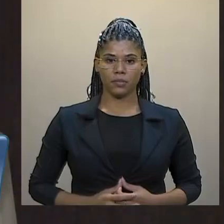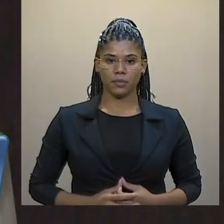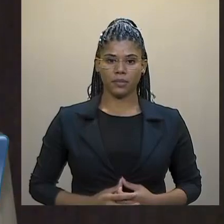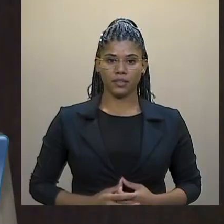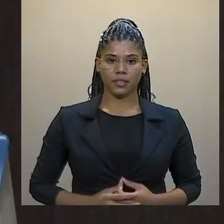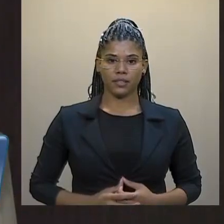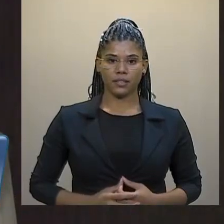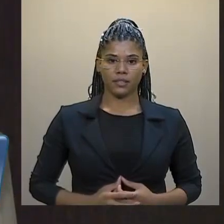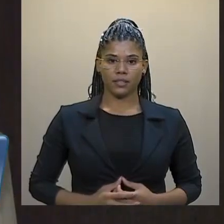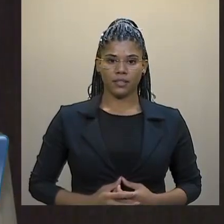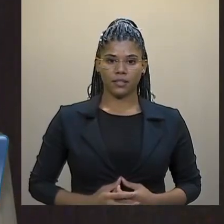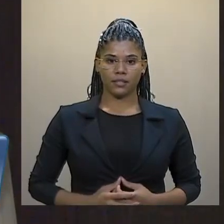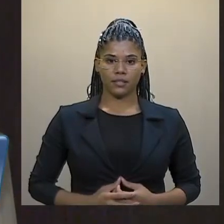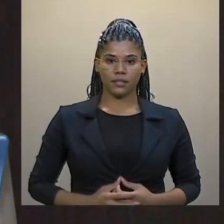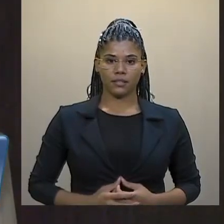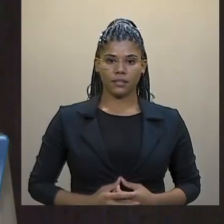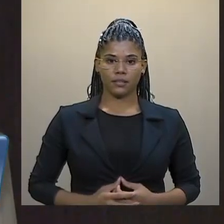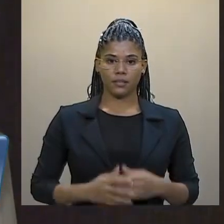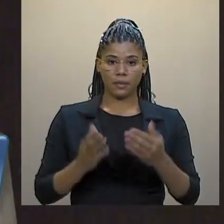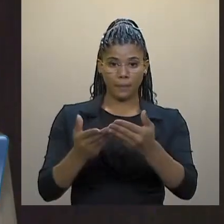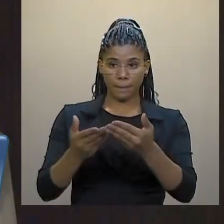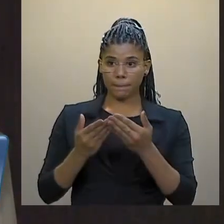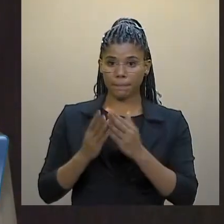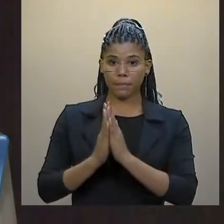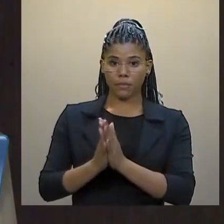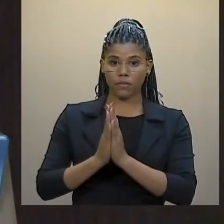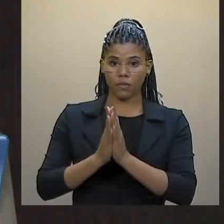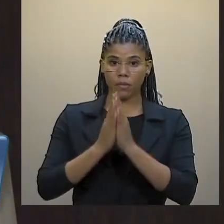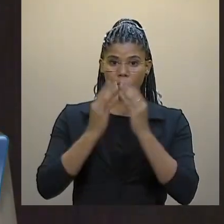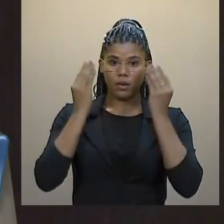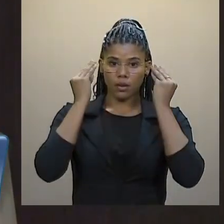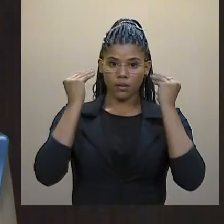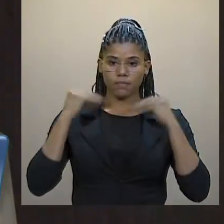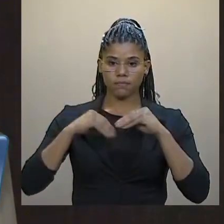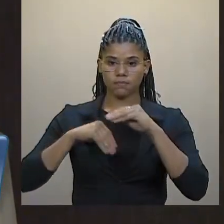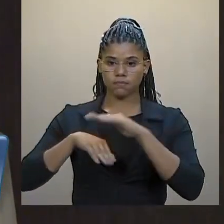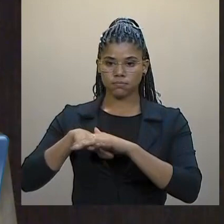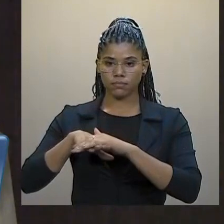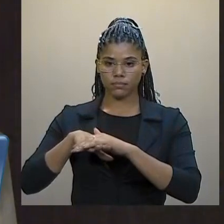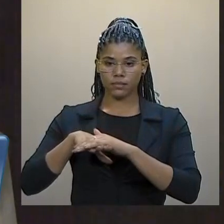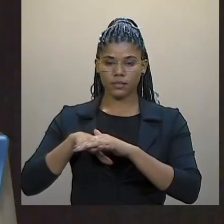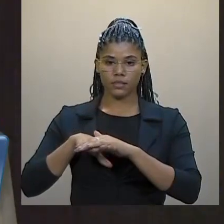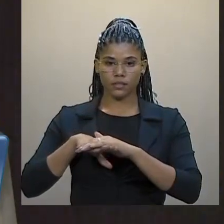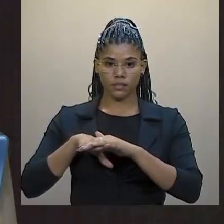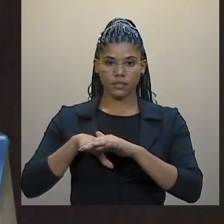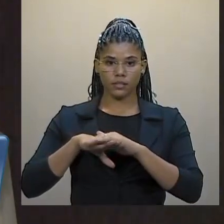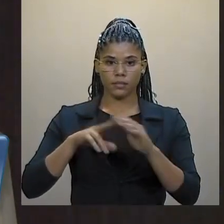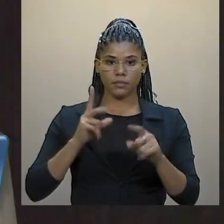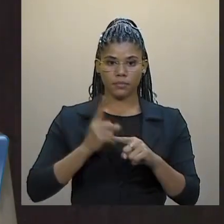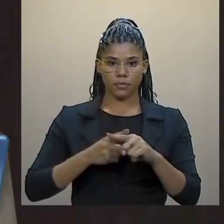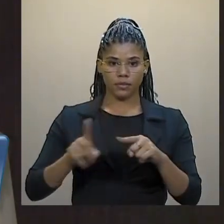Bom dia, eu peço permissão para retirar a máscara, dado que estou aqui na tribuna.